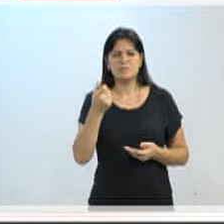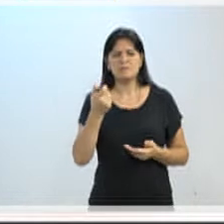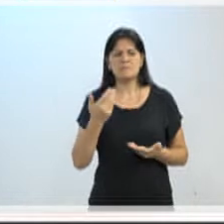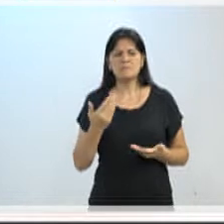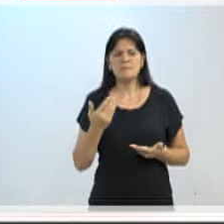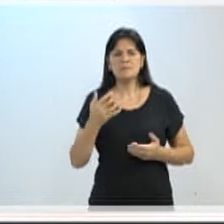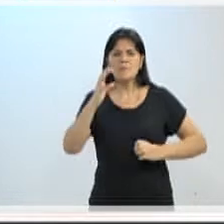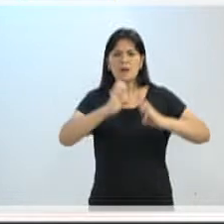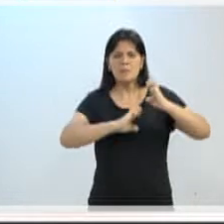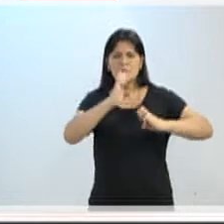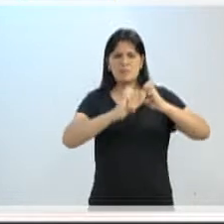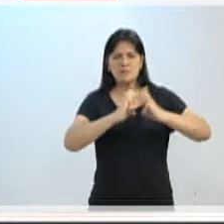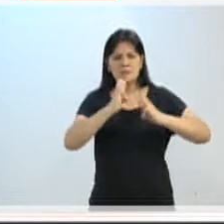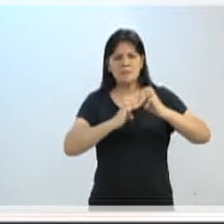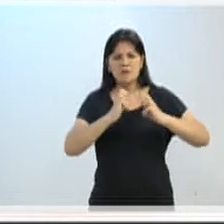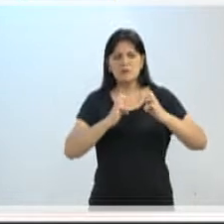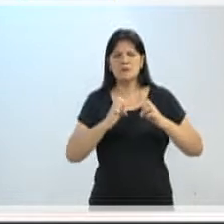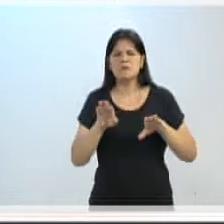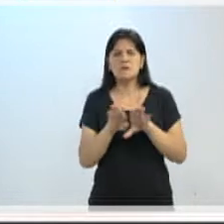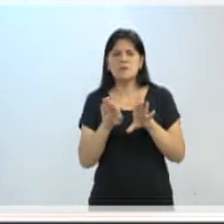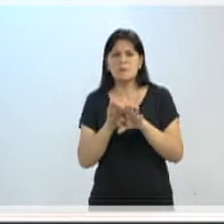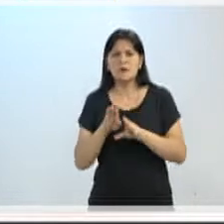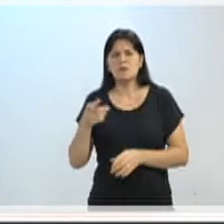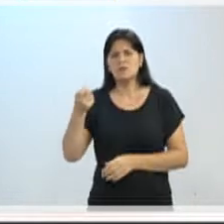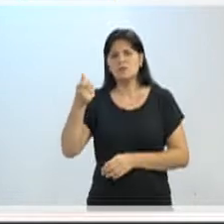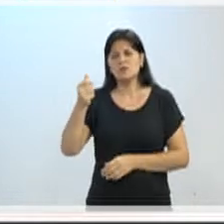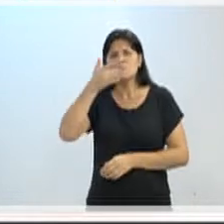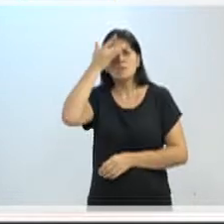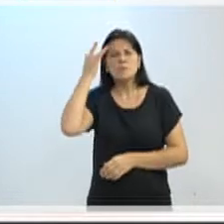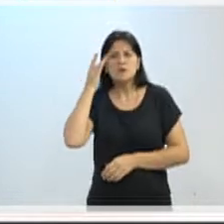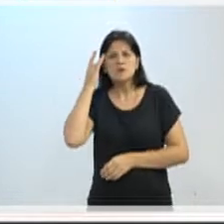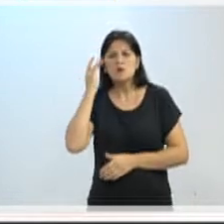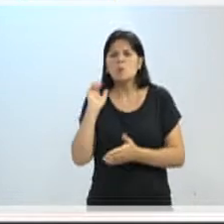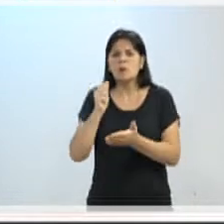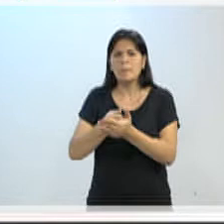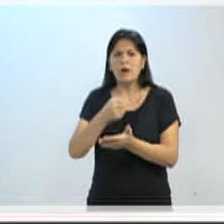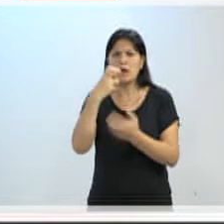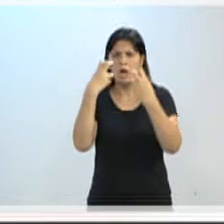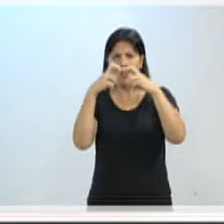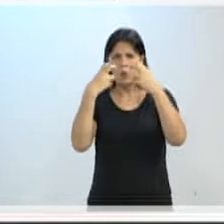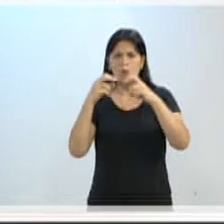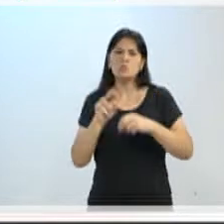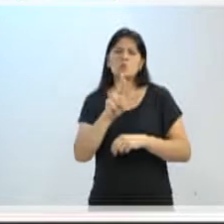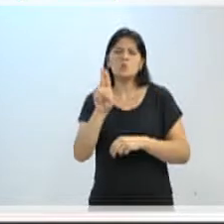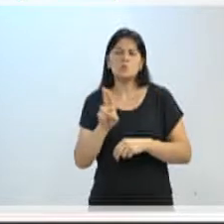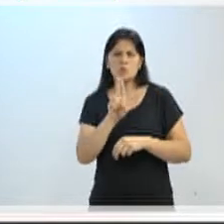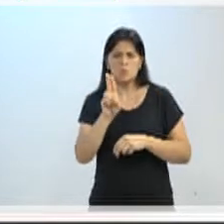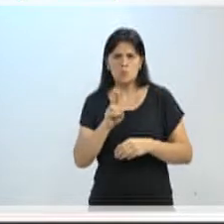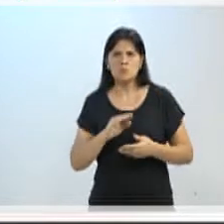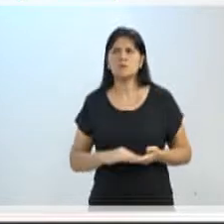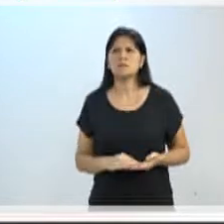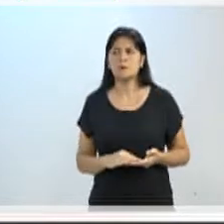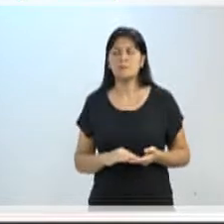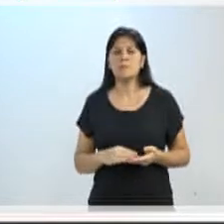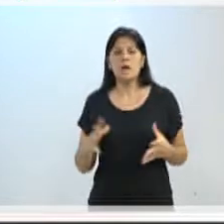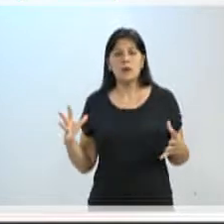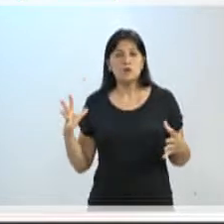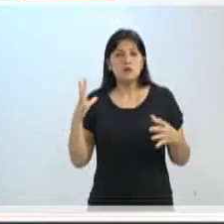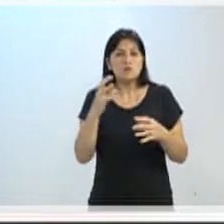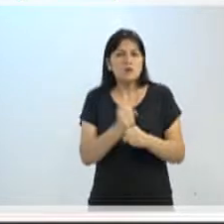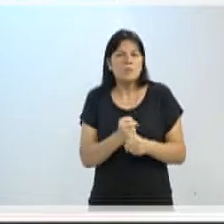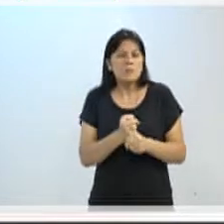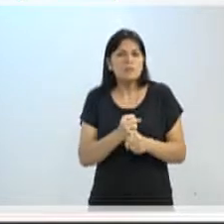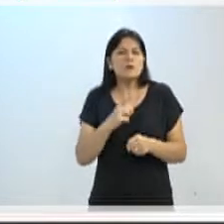a tarifa técnica, aquela que você faz os cálculos, com aquelas fórmulas todas que tem ali, e você chega na tarifa técnica. Então, essa